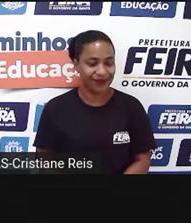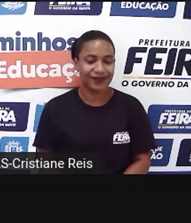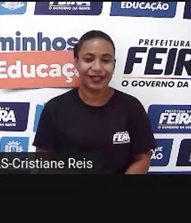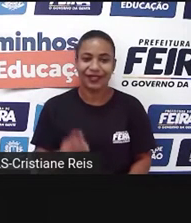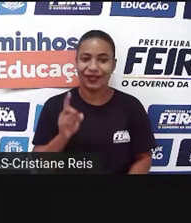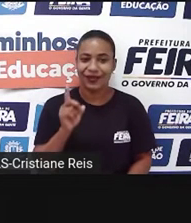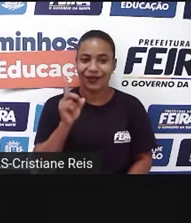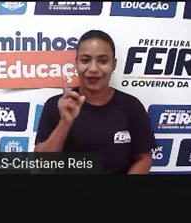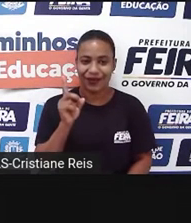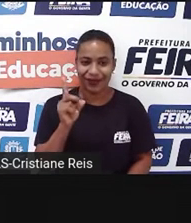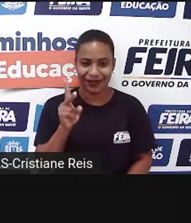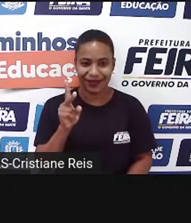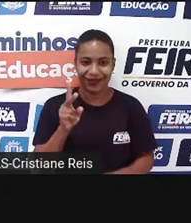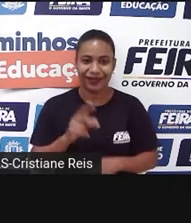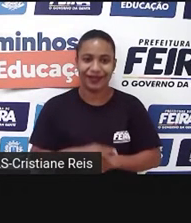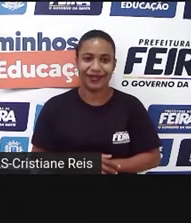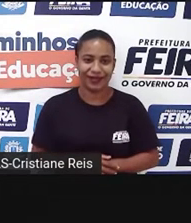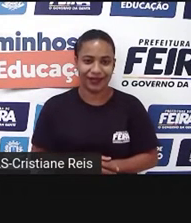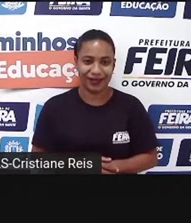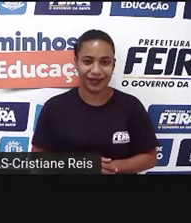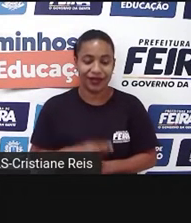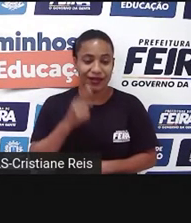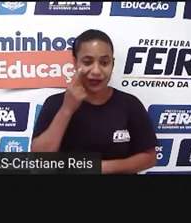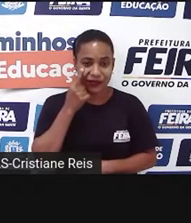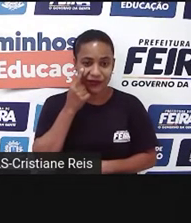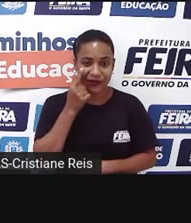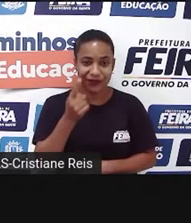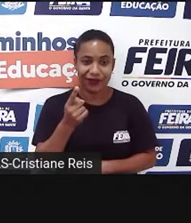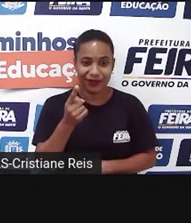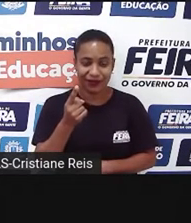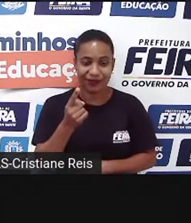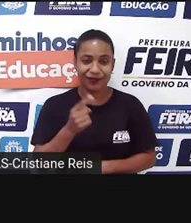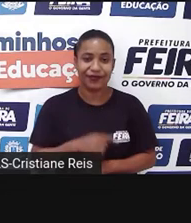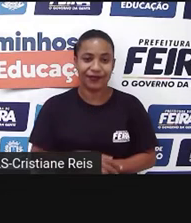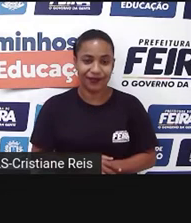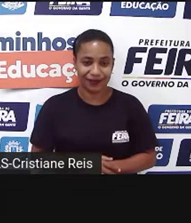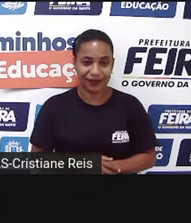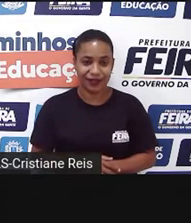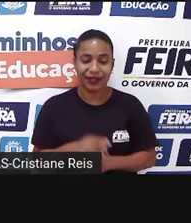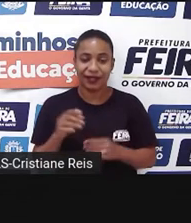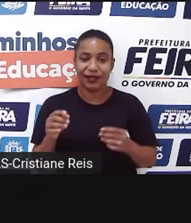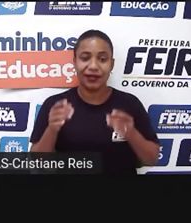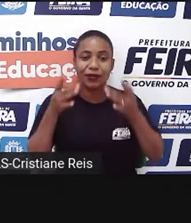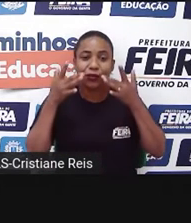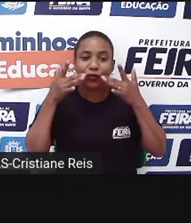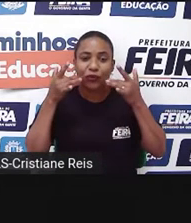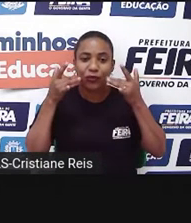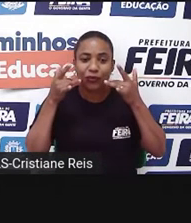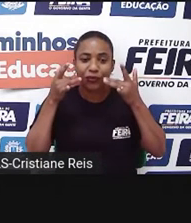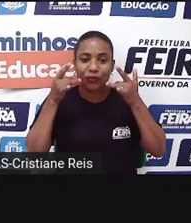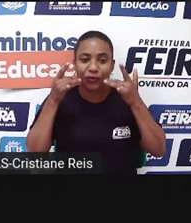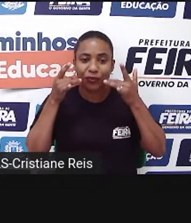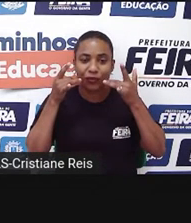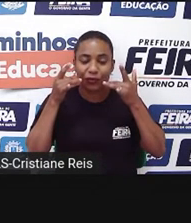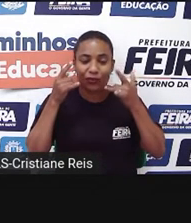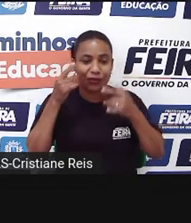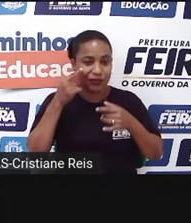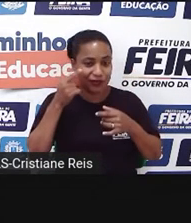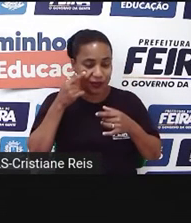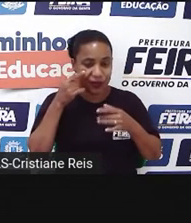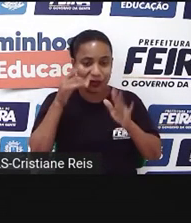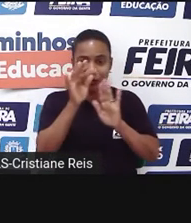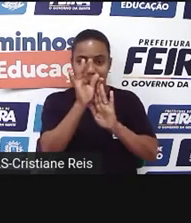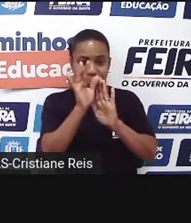Então eu quero que vocês visualizem comigo aqui esse trecho dessa peça teatral. Observem a organização do